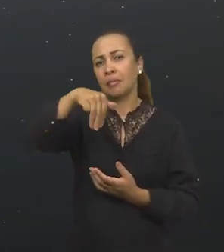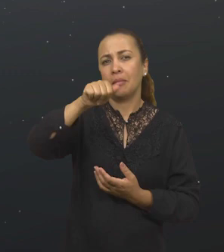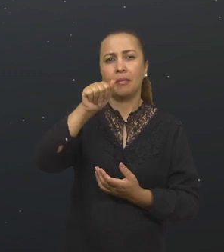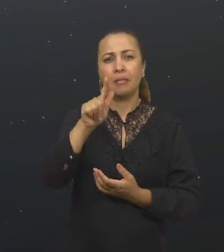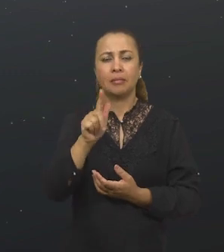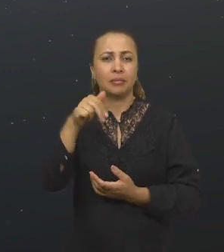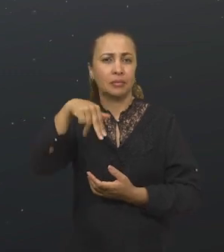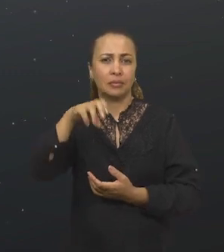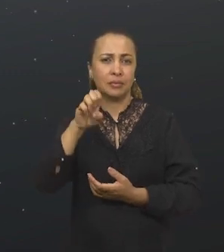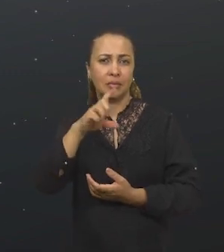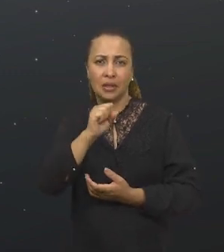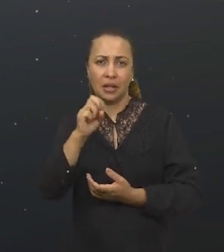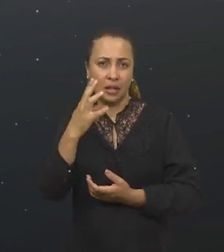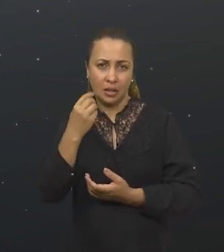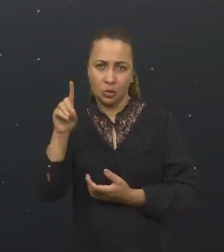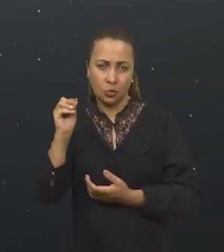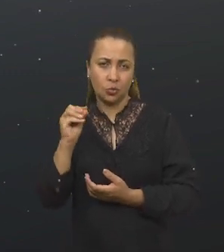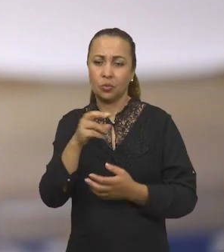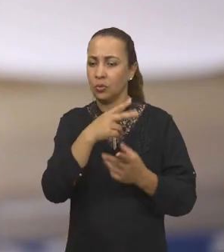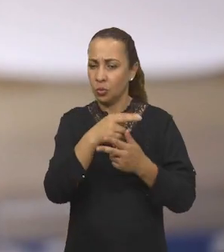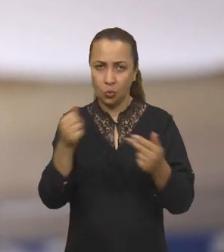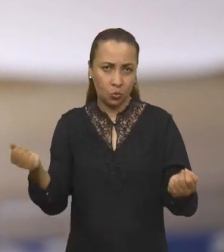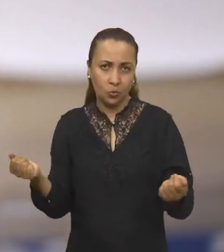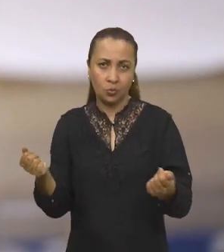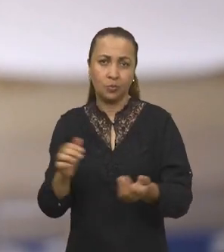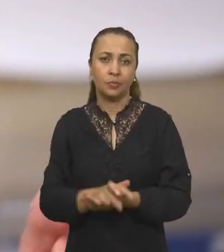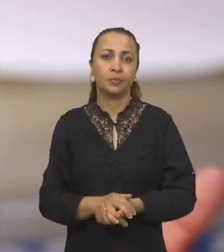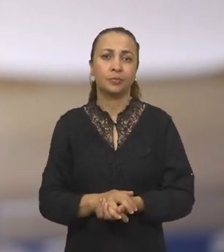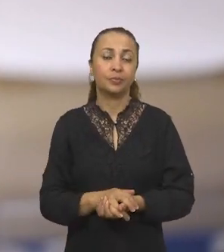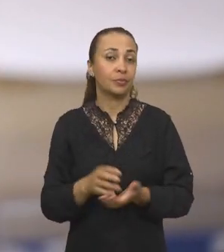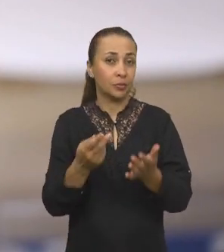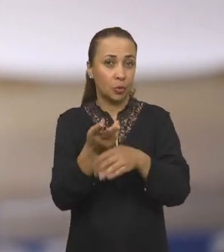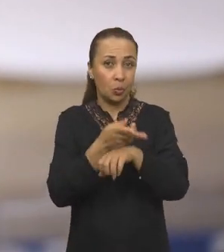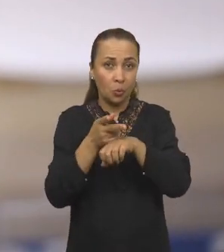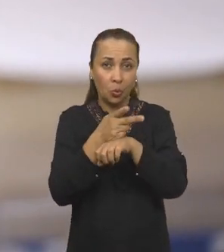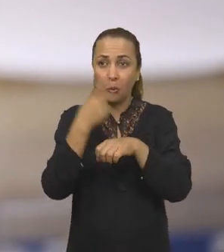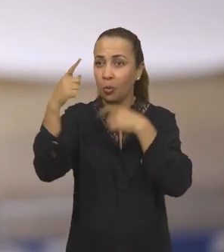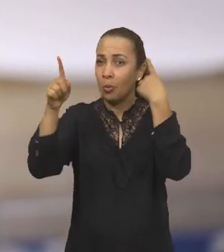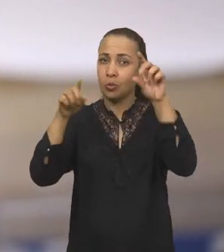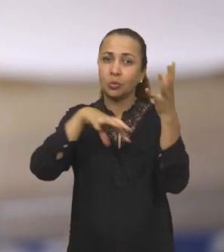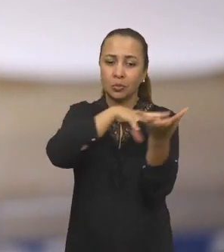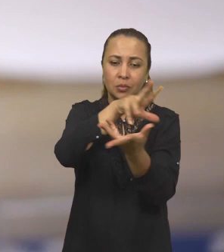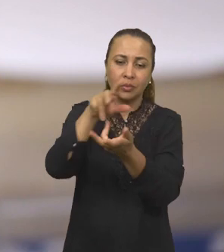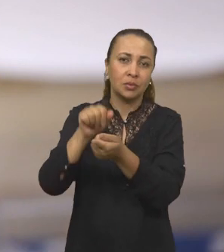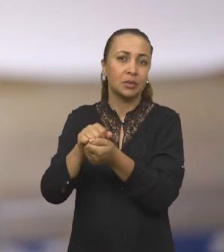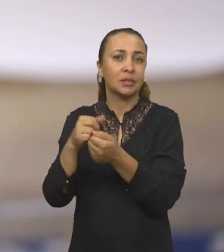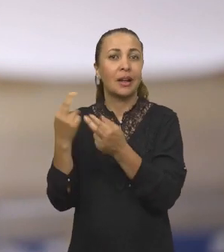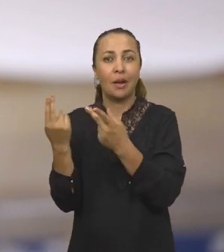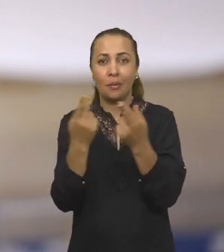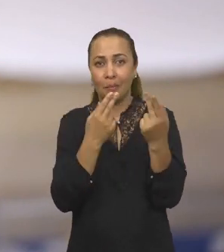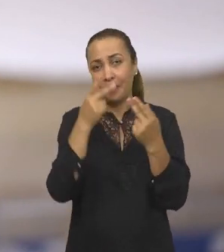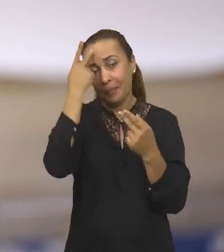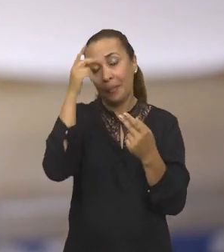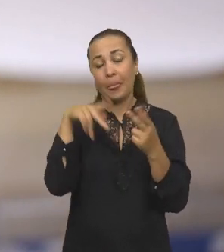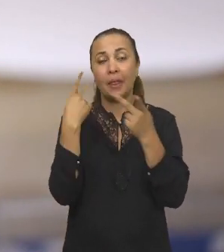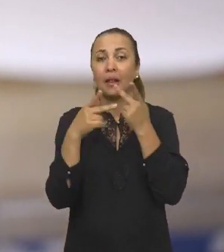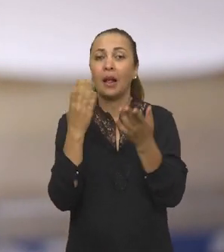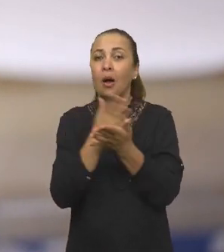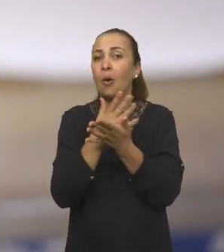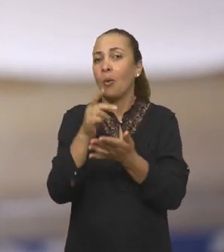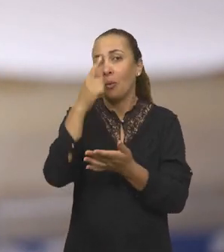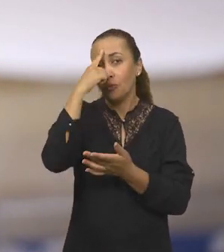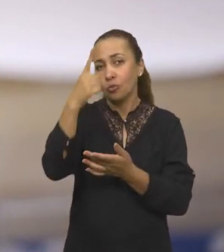magnésio, como olevina e alguns outros. Então a gente procura esses mesmos indícios nesses outros planetas para conseguir dizer algum dia